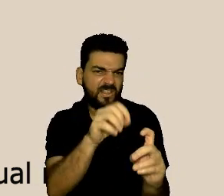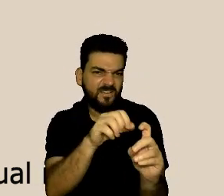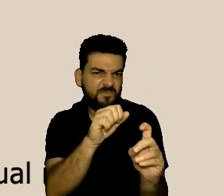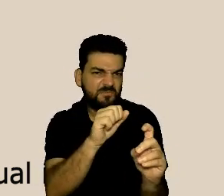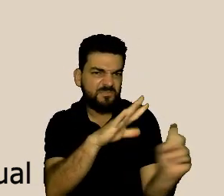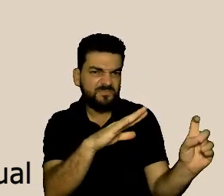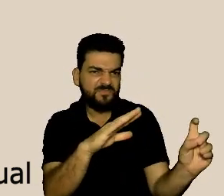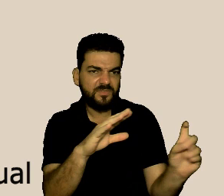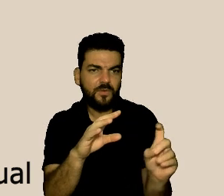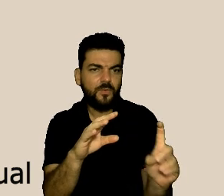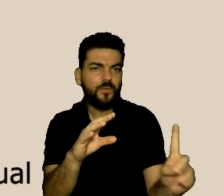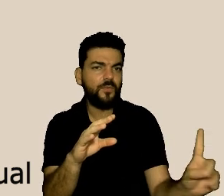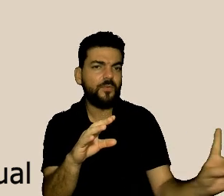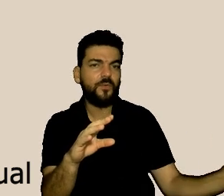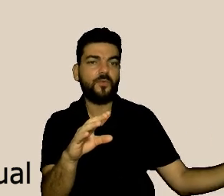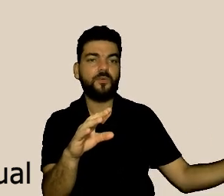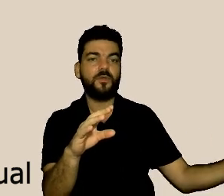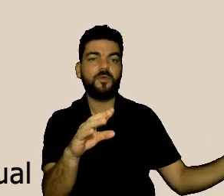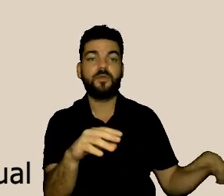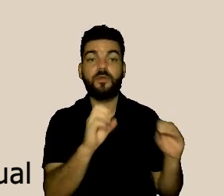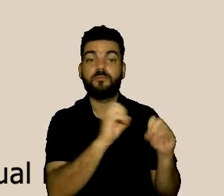grupo. 11, por favor.